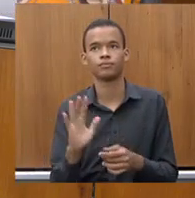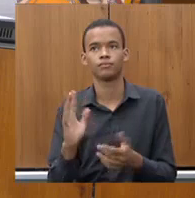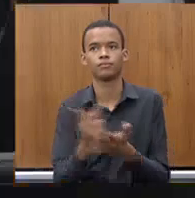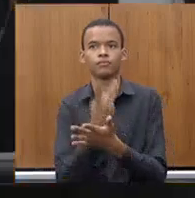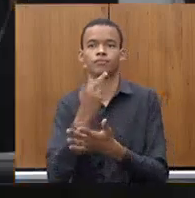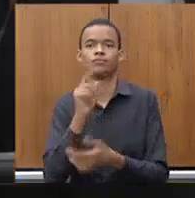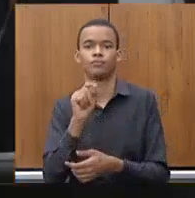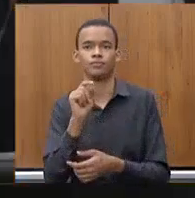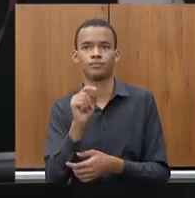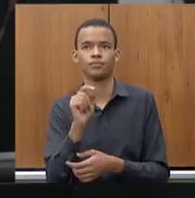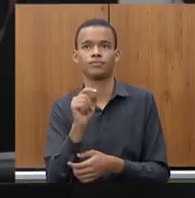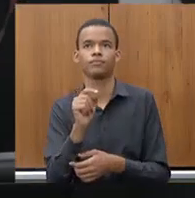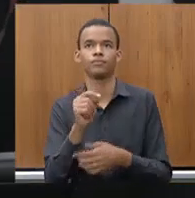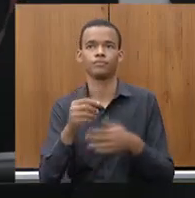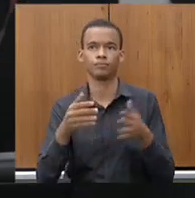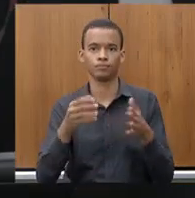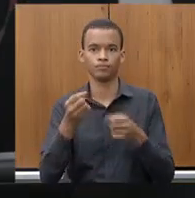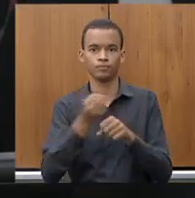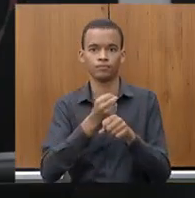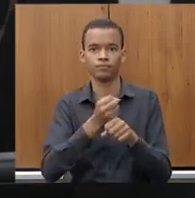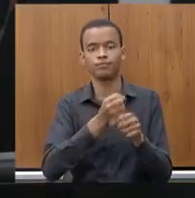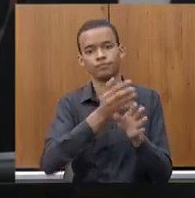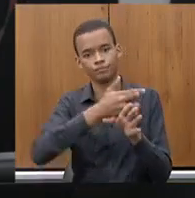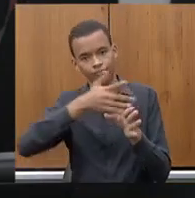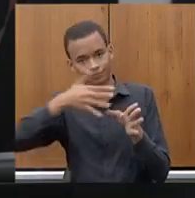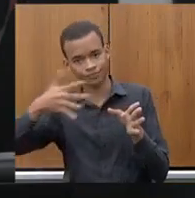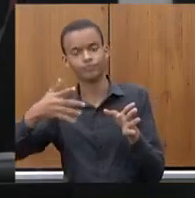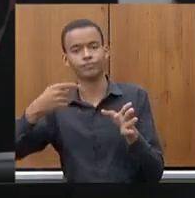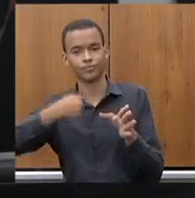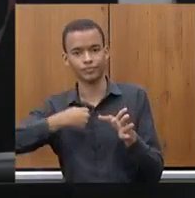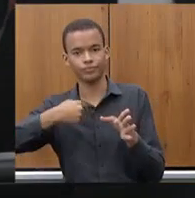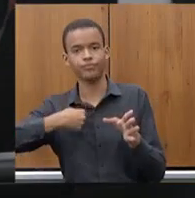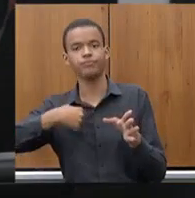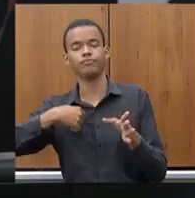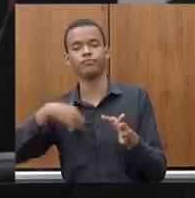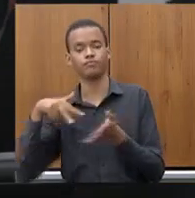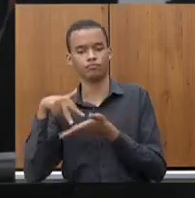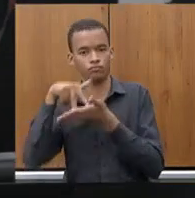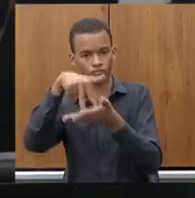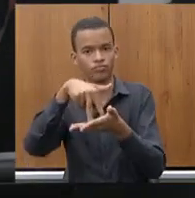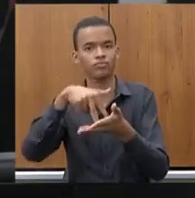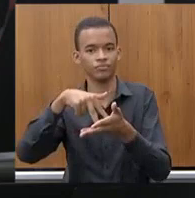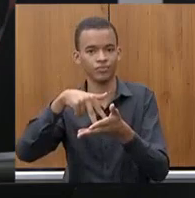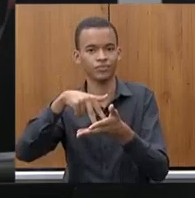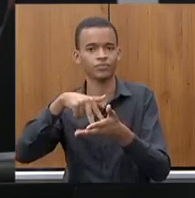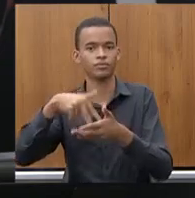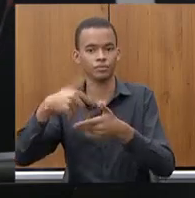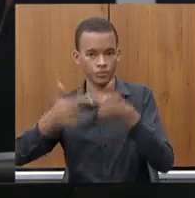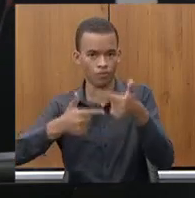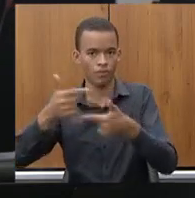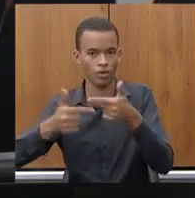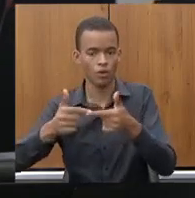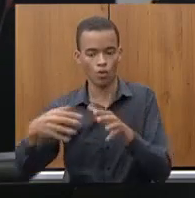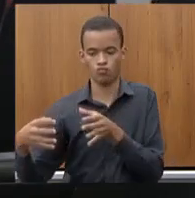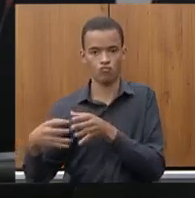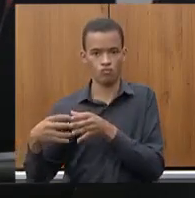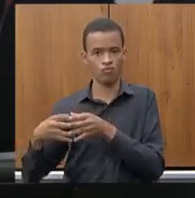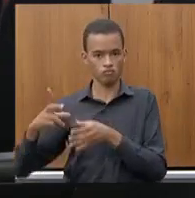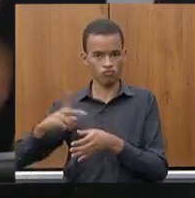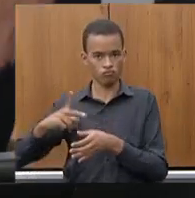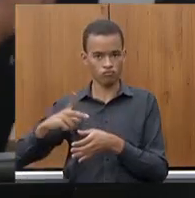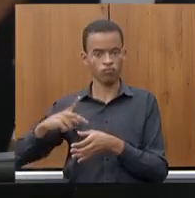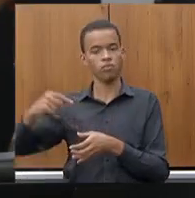durante esse período em que eu estive à frente, ainda estou à frente da Comissão de Privatizações, da Assembleia,